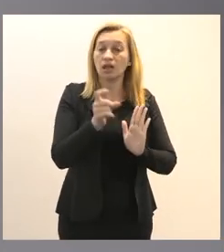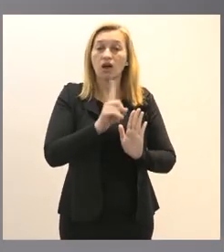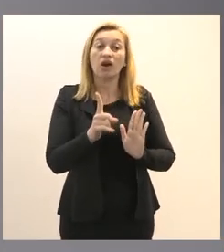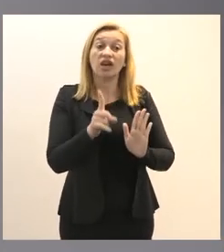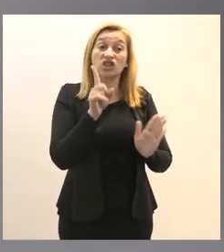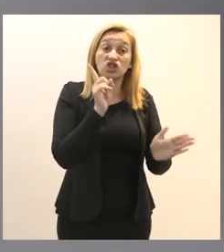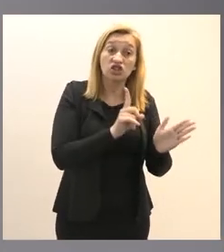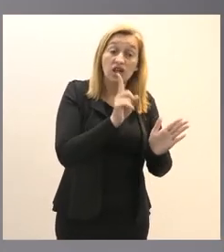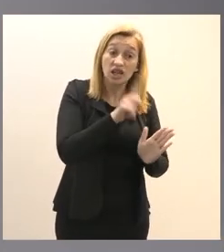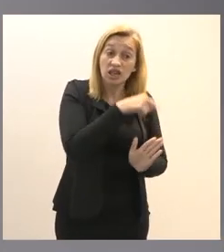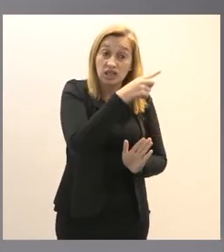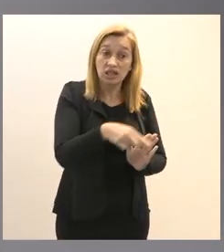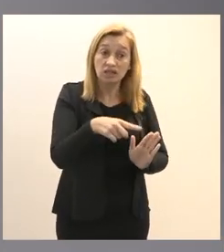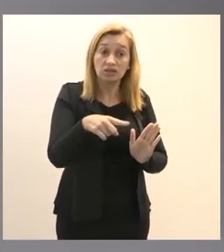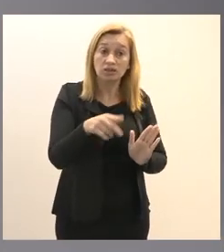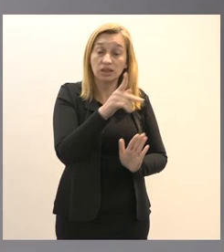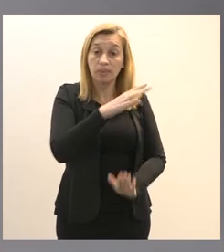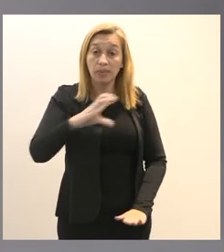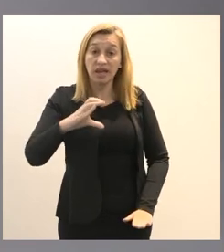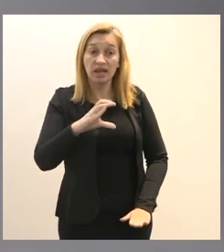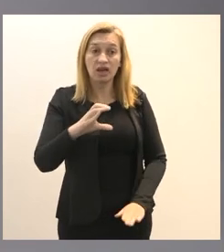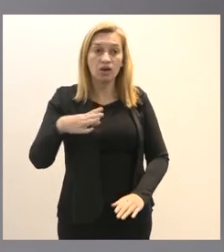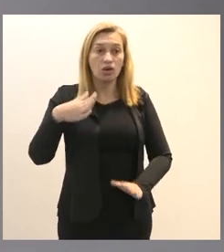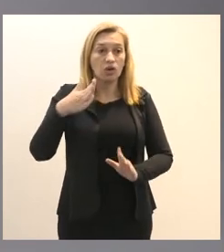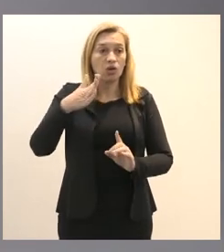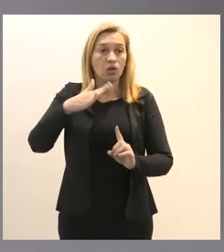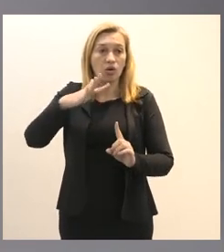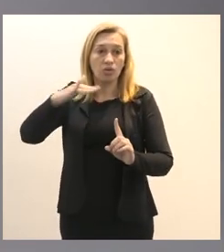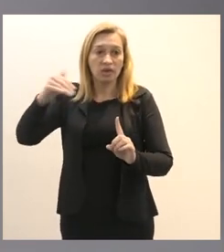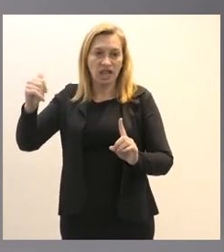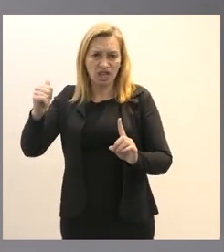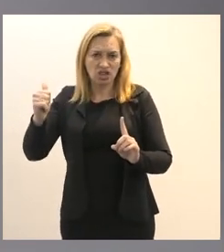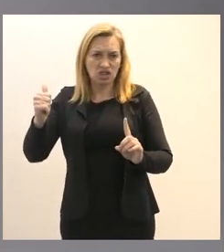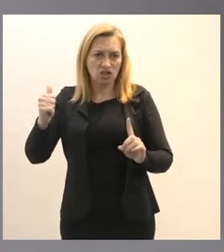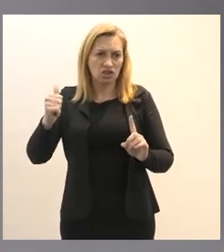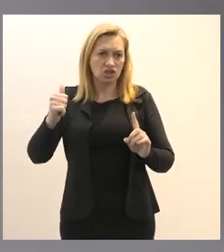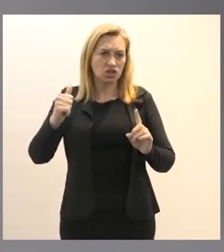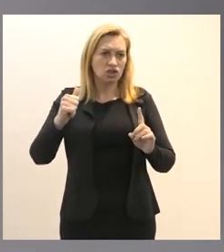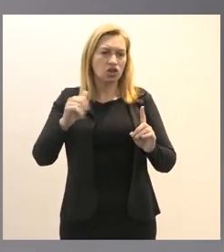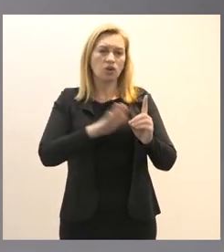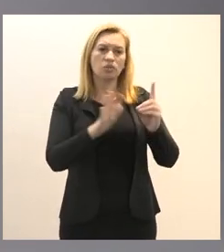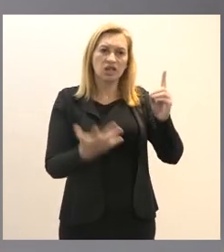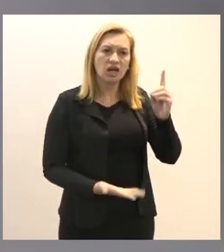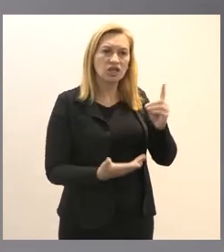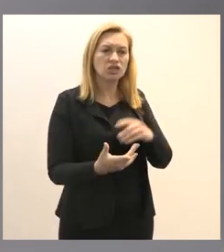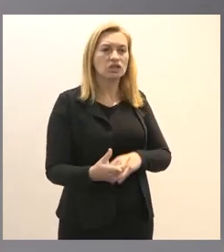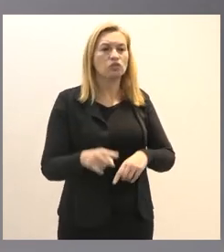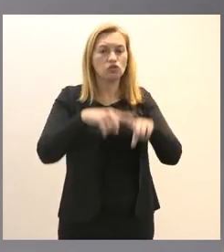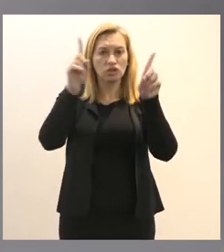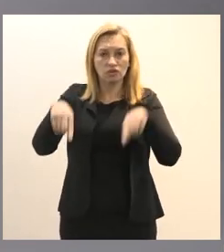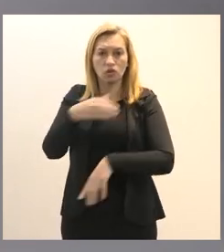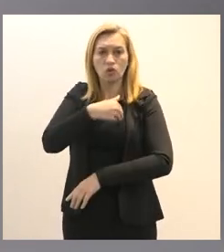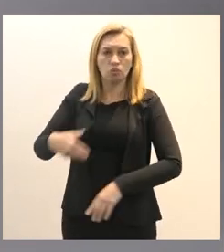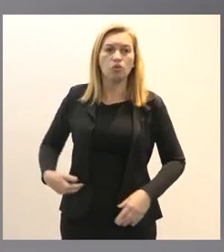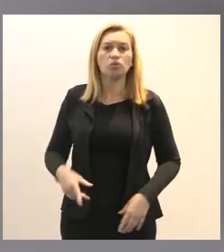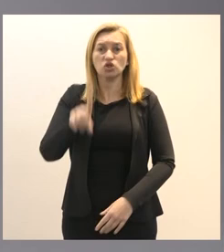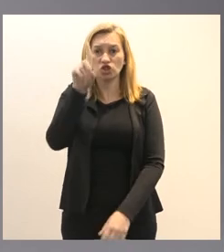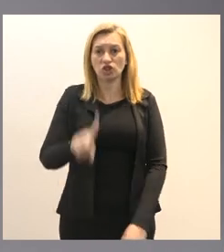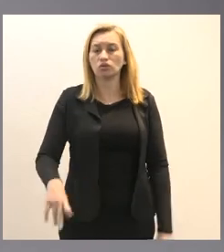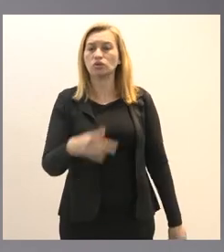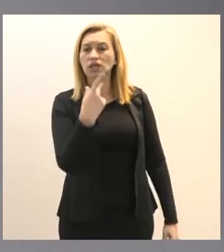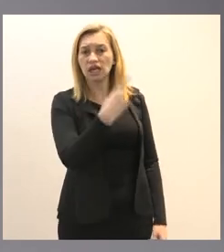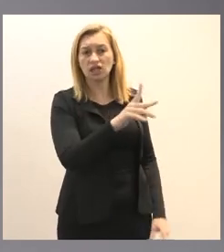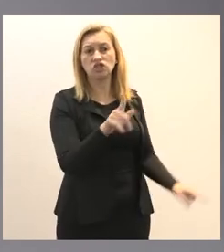não só em homenagem aos servidores públicos aos direitos dos servidores mas acima de tudo